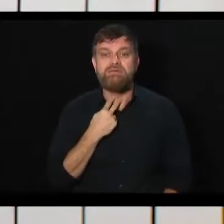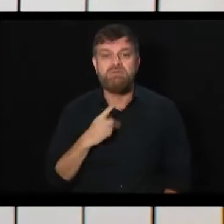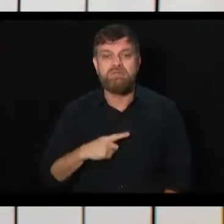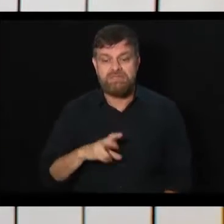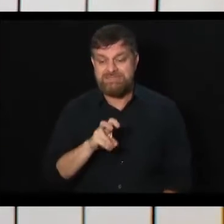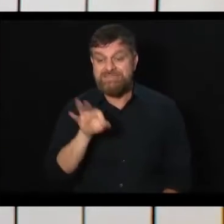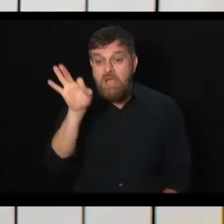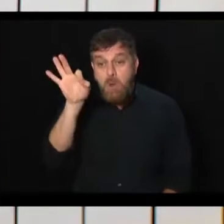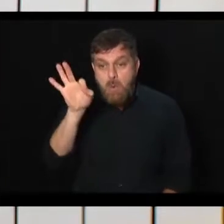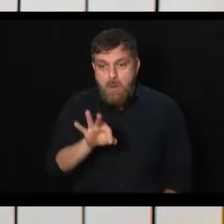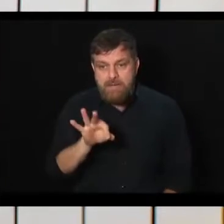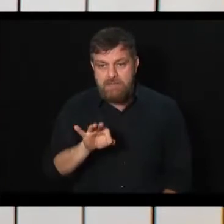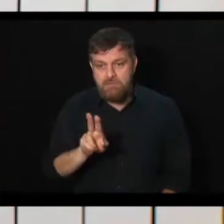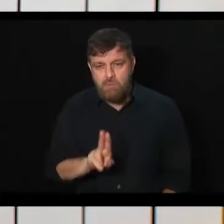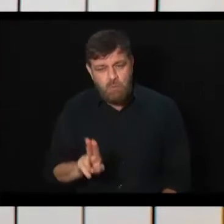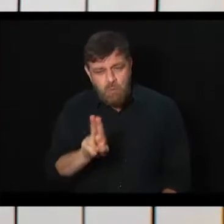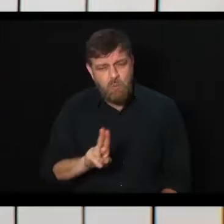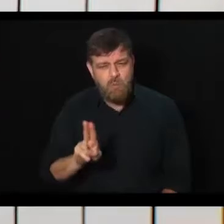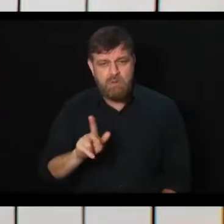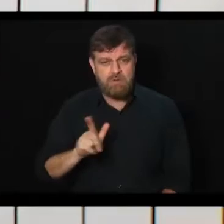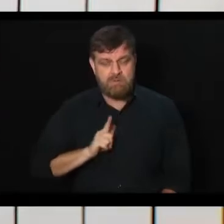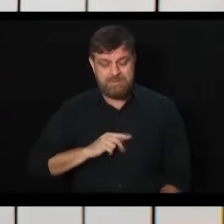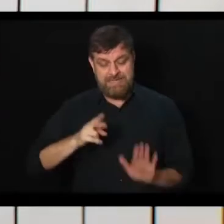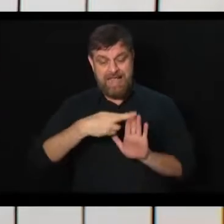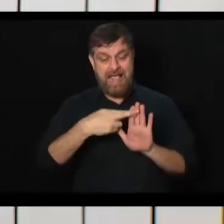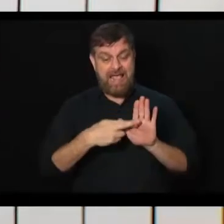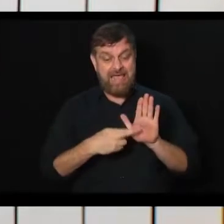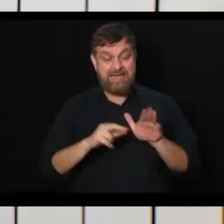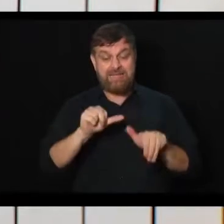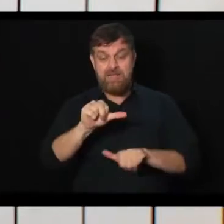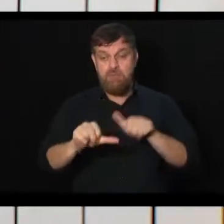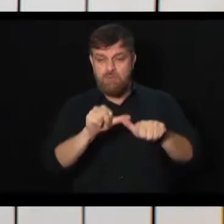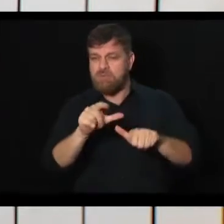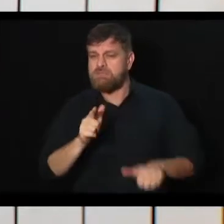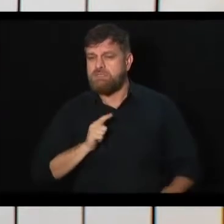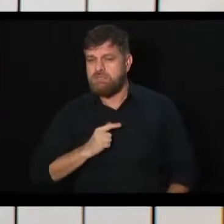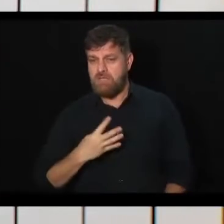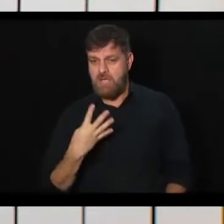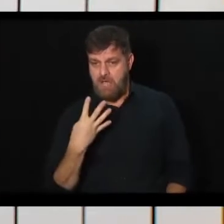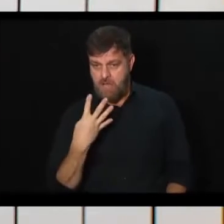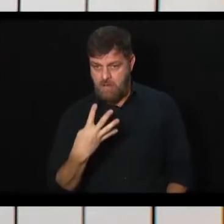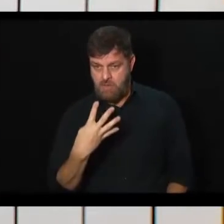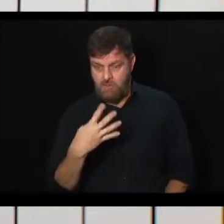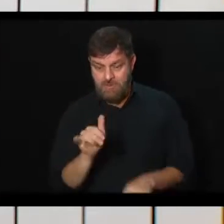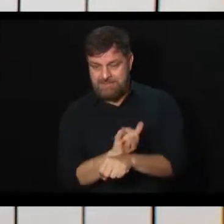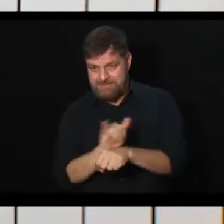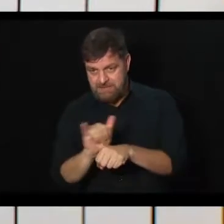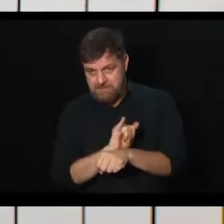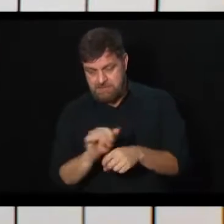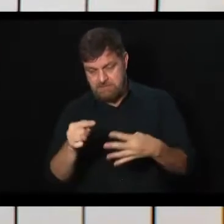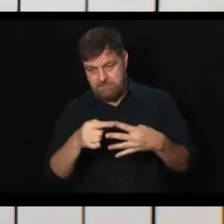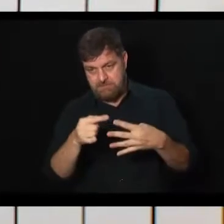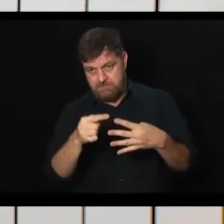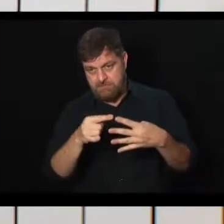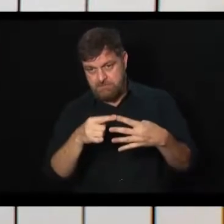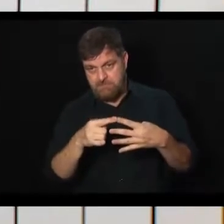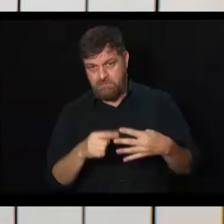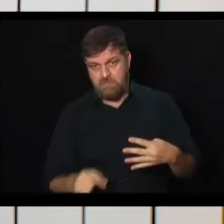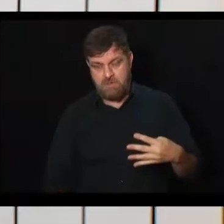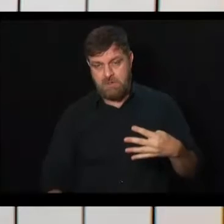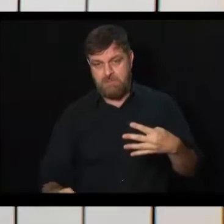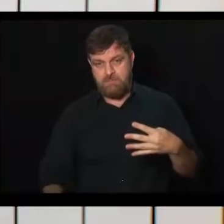50%. Nessas regras de transição, prevêm quatro opções. O sistema por pontos,